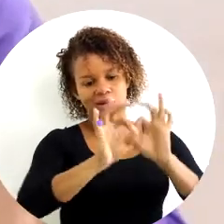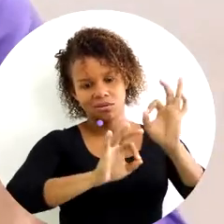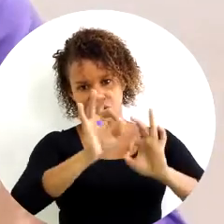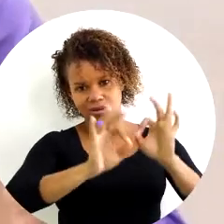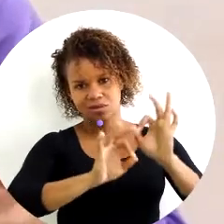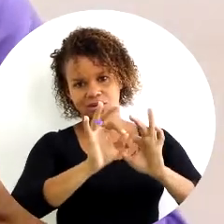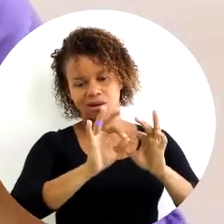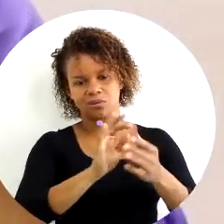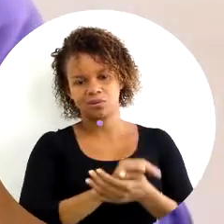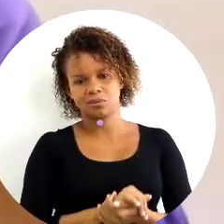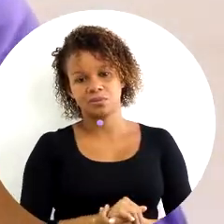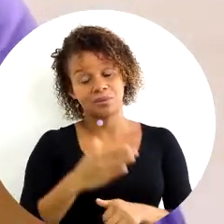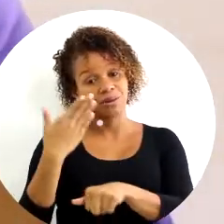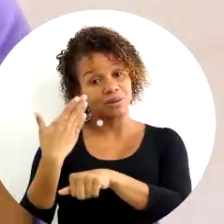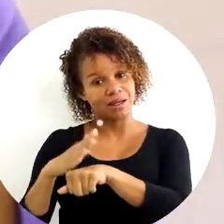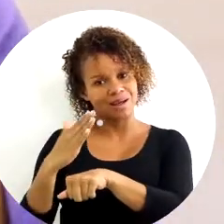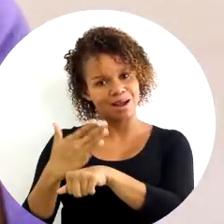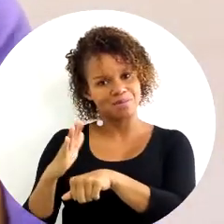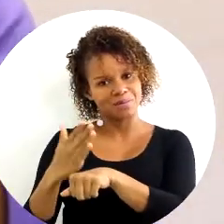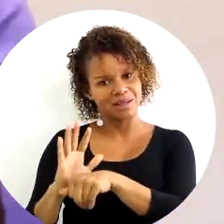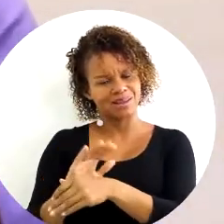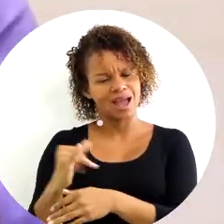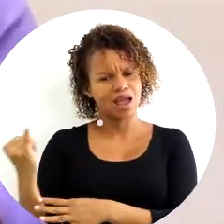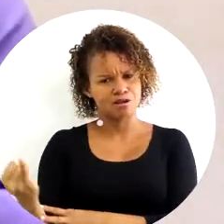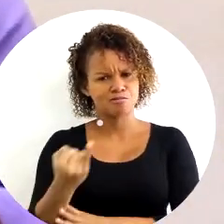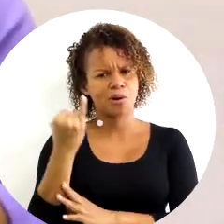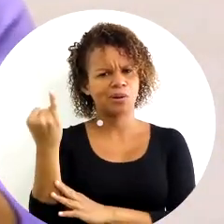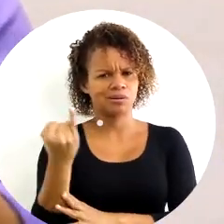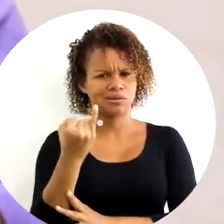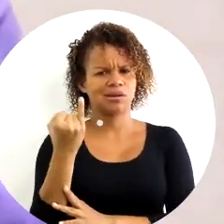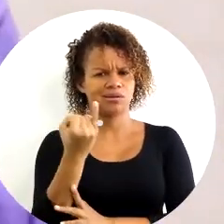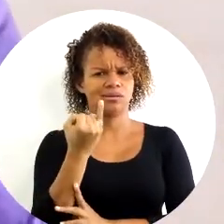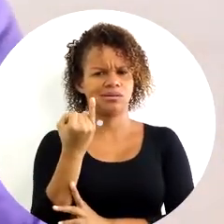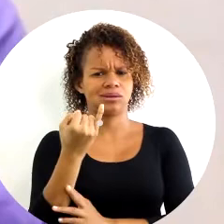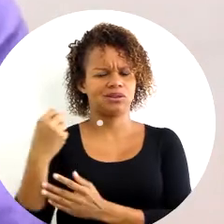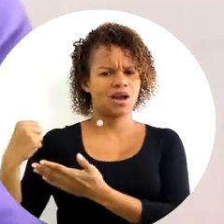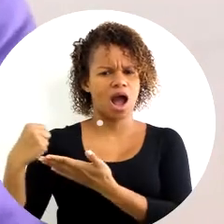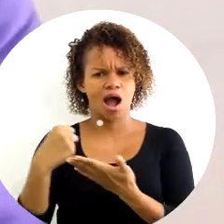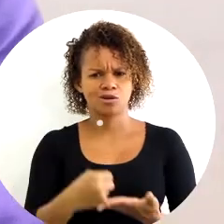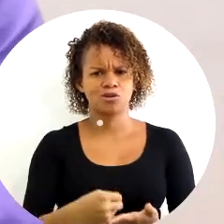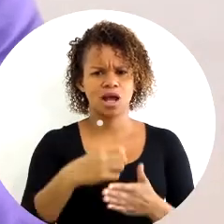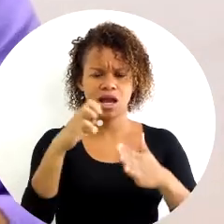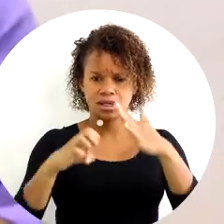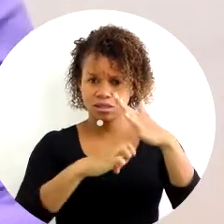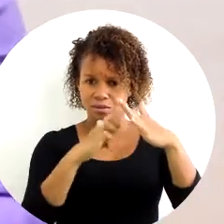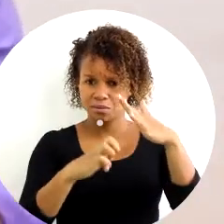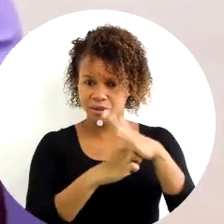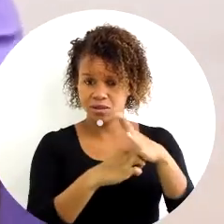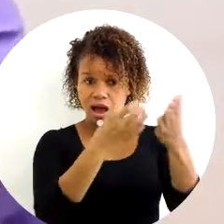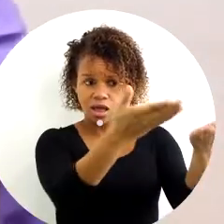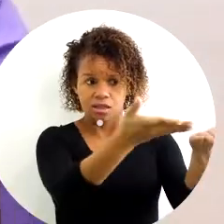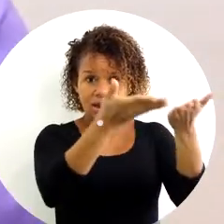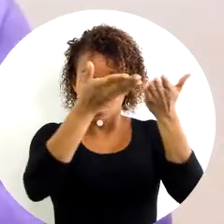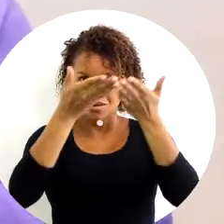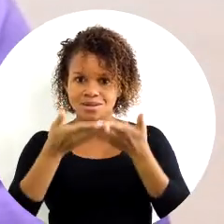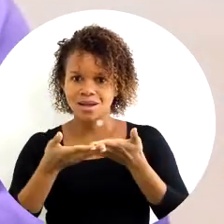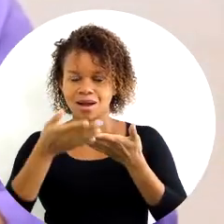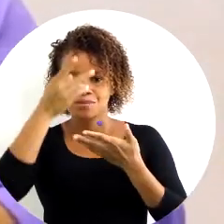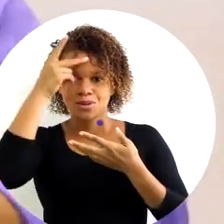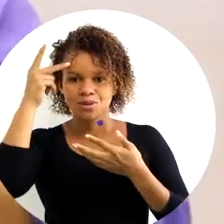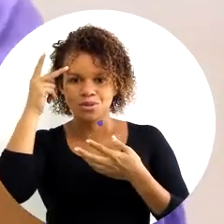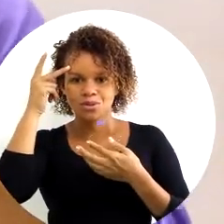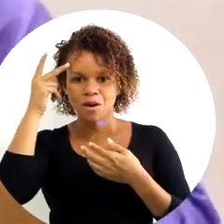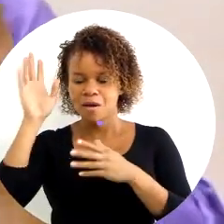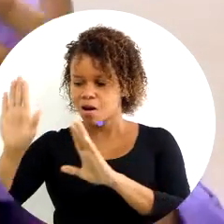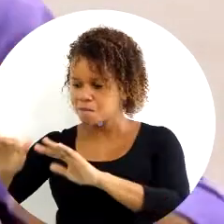organizacional aconteça. O treinamento é esse importante instrumento que vai ajudar as empresas trazerem os indivíduos